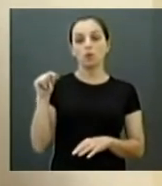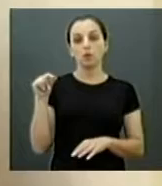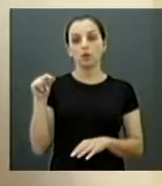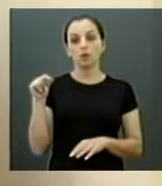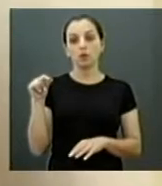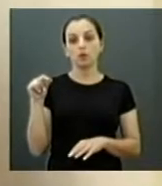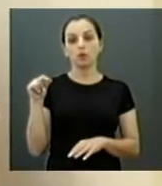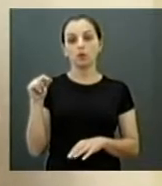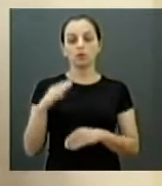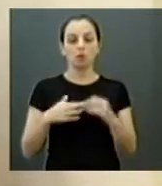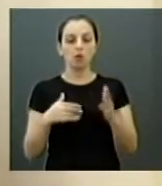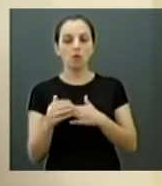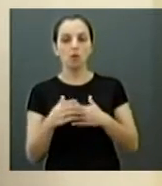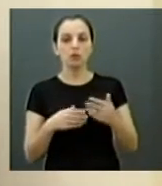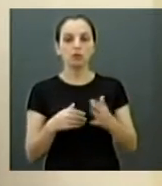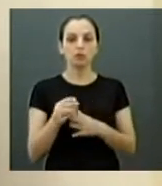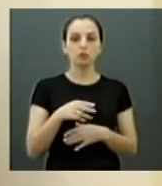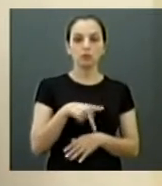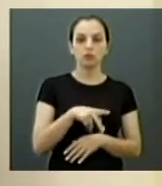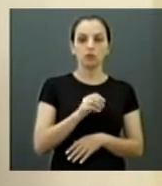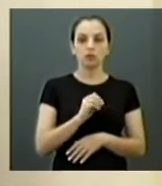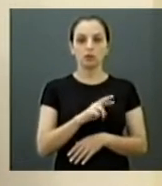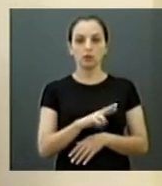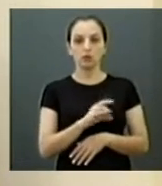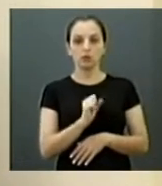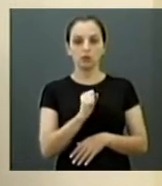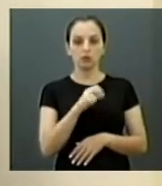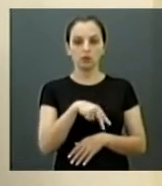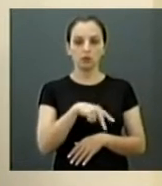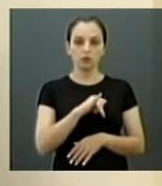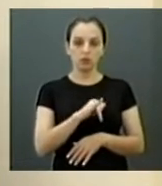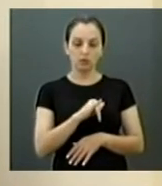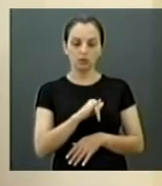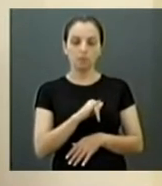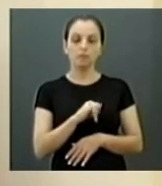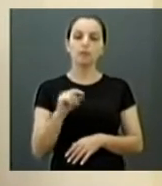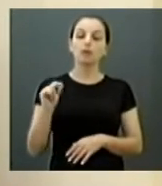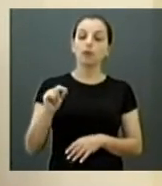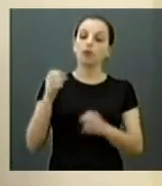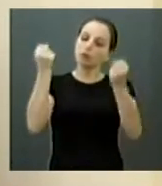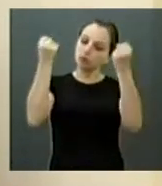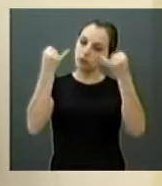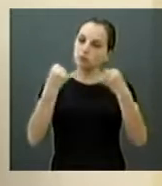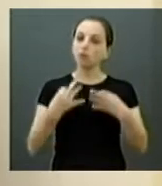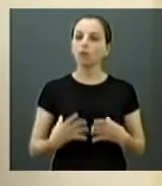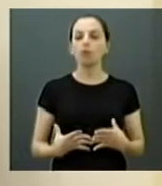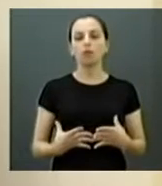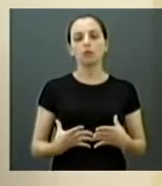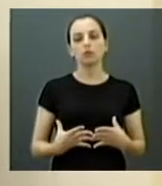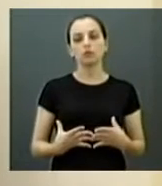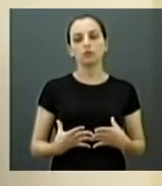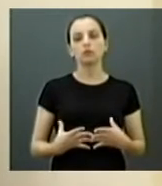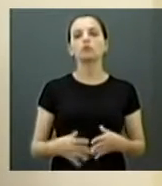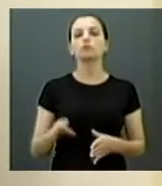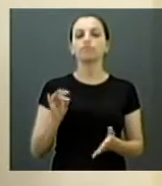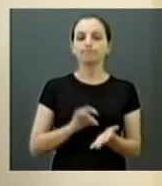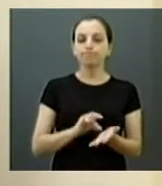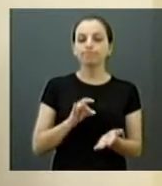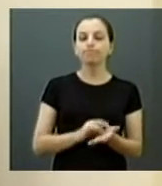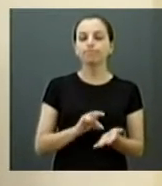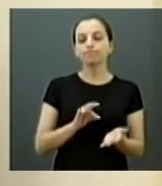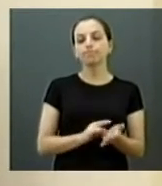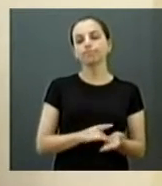profissionalismo do Porçani. E aí foi explicado que, de fato,